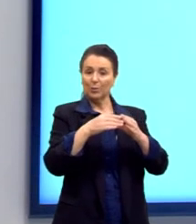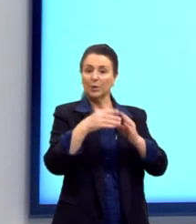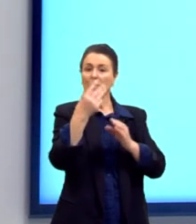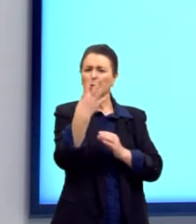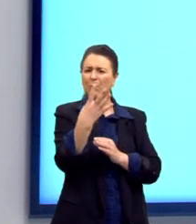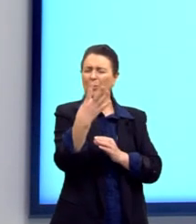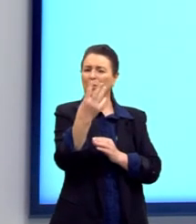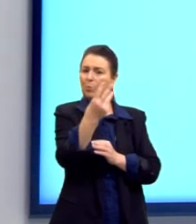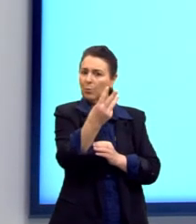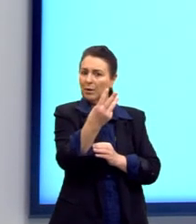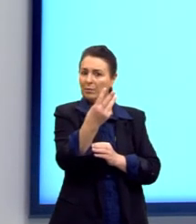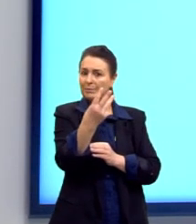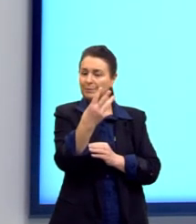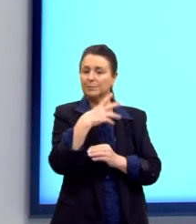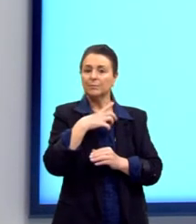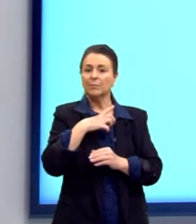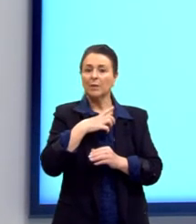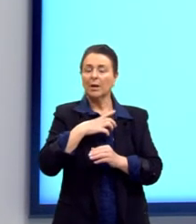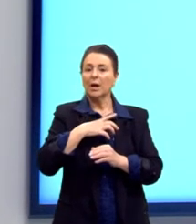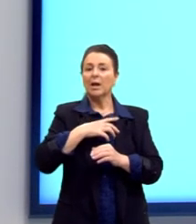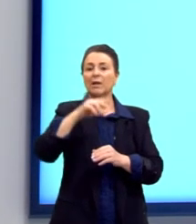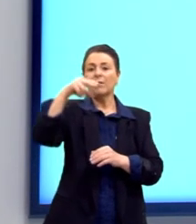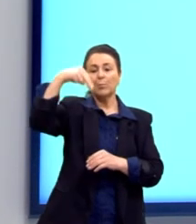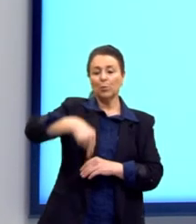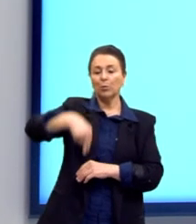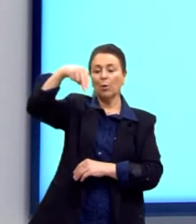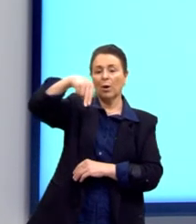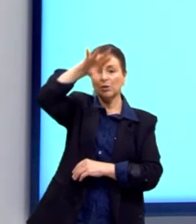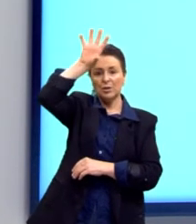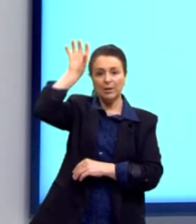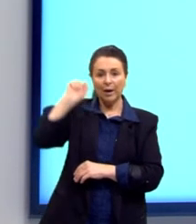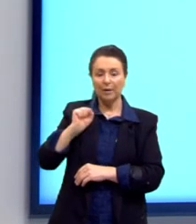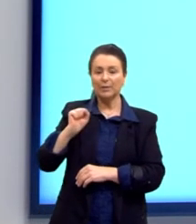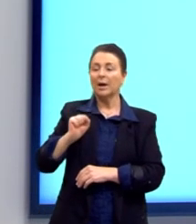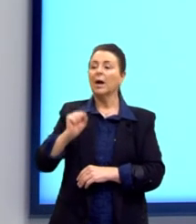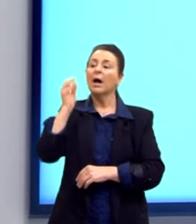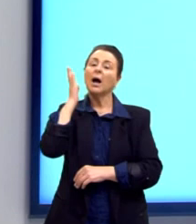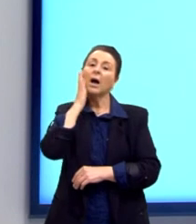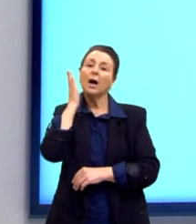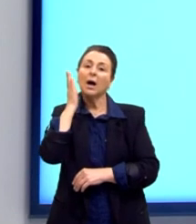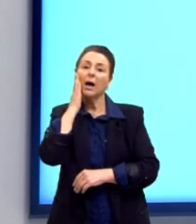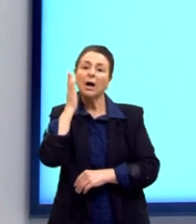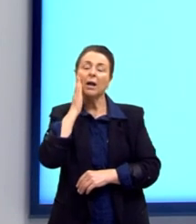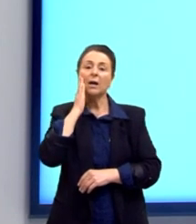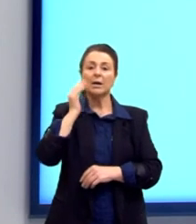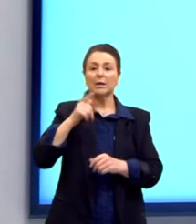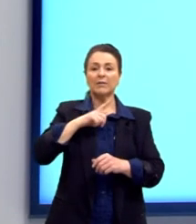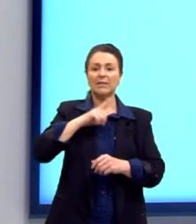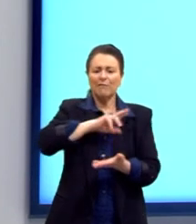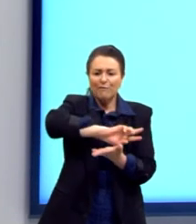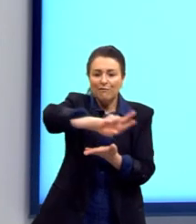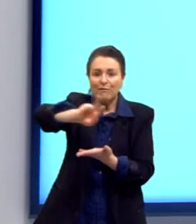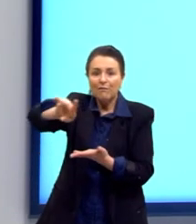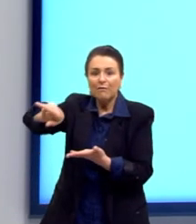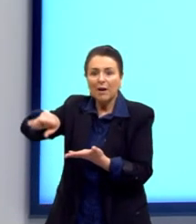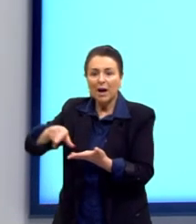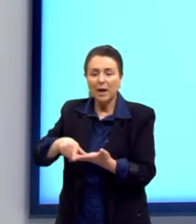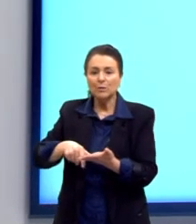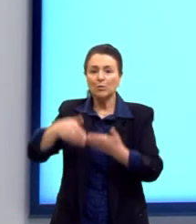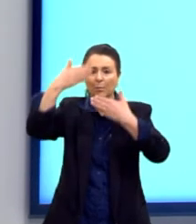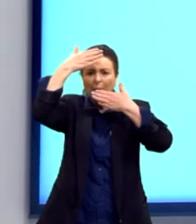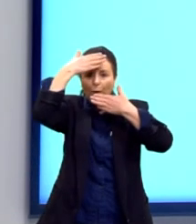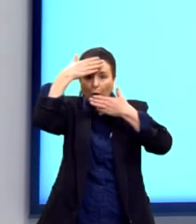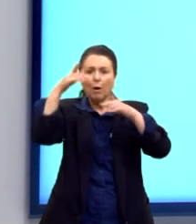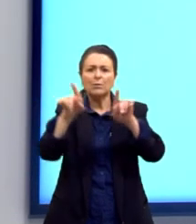vai se expandir para o norte da África, para a Líbia, o Egito, Marrocos, Argélia e Tunísia, que vai ser um